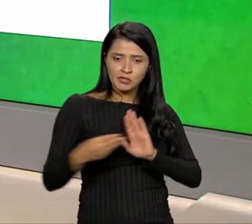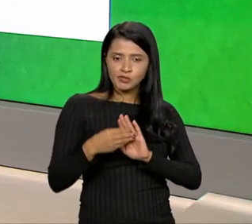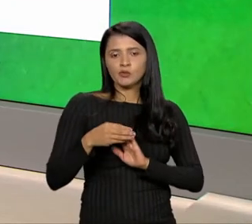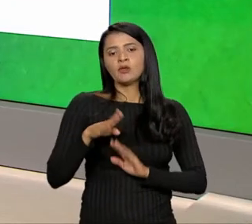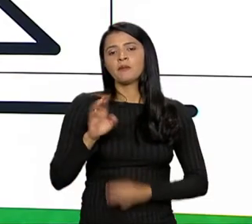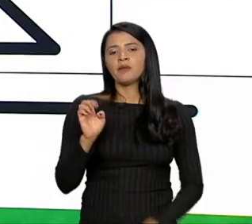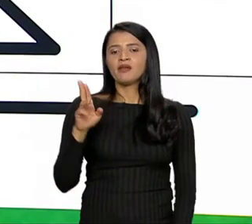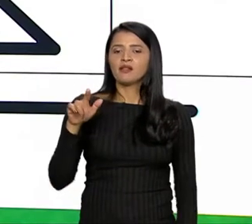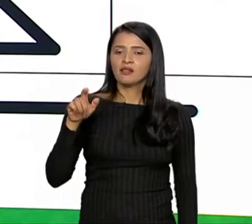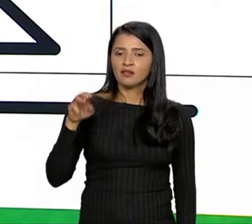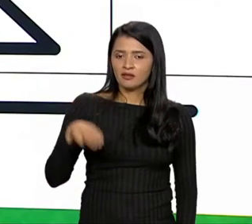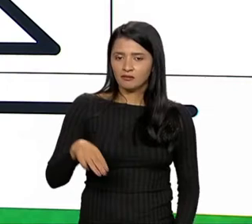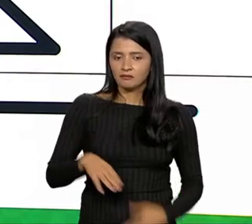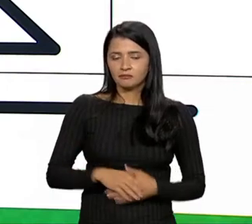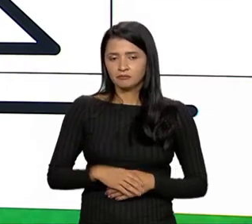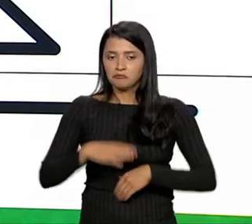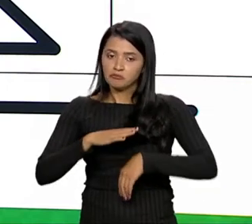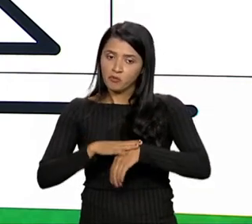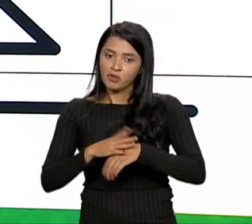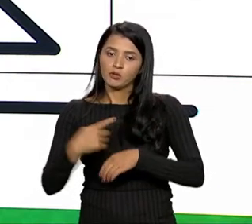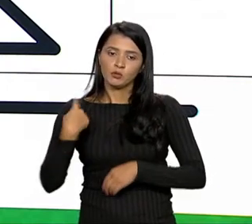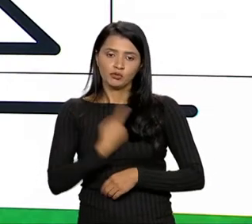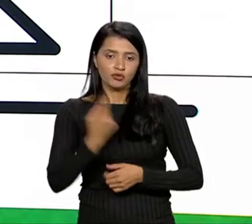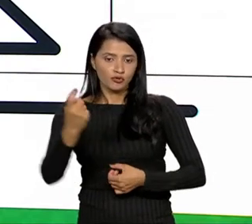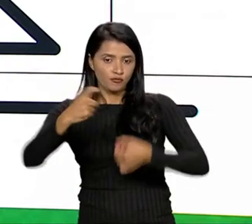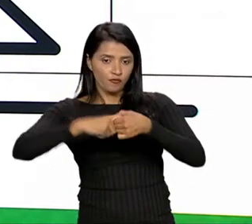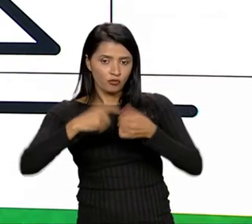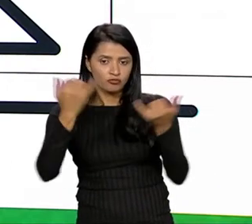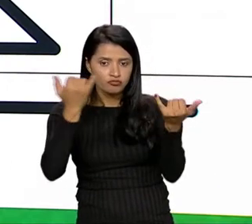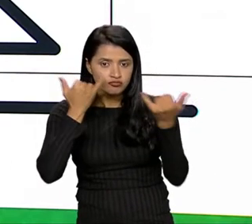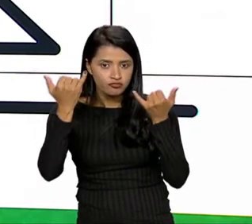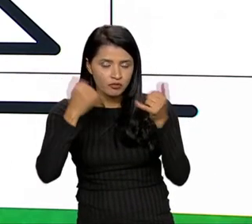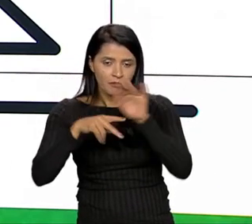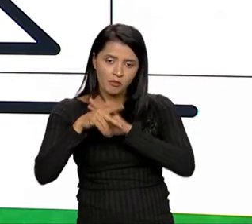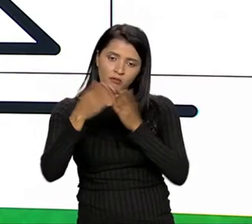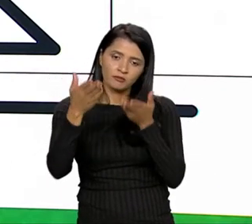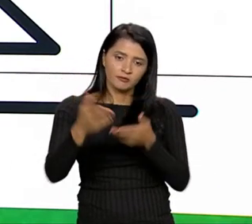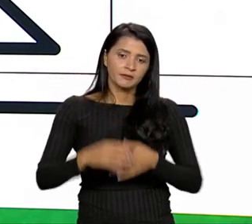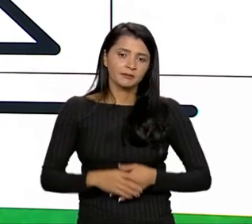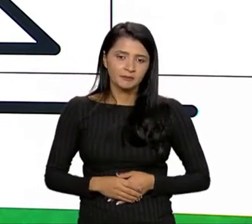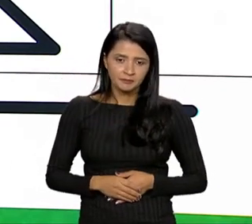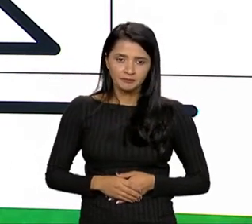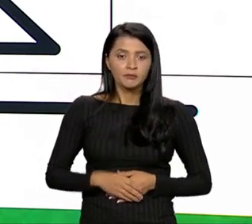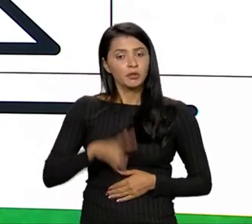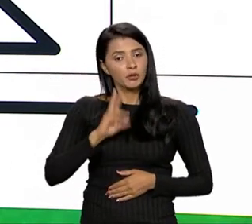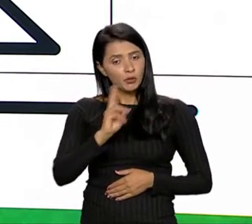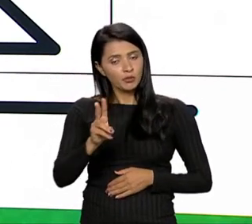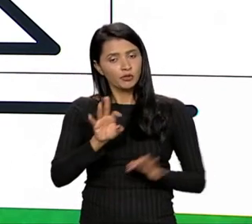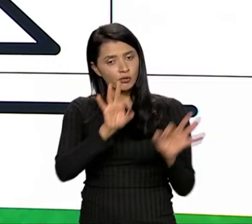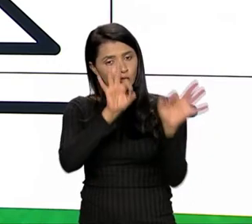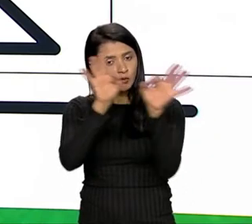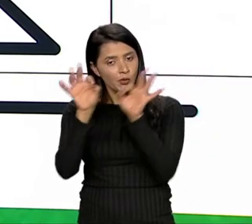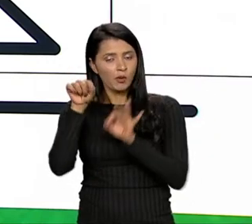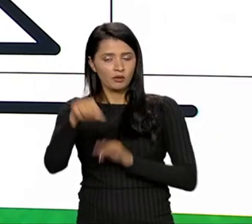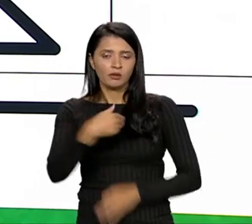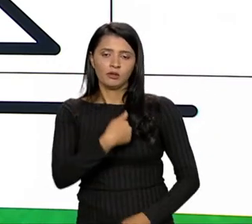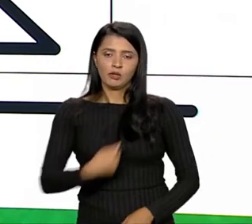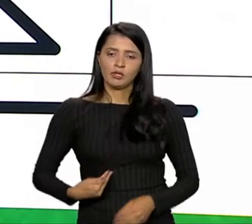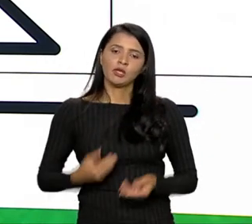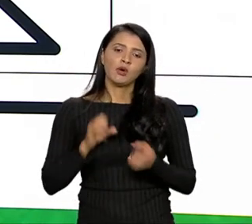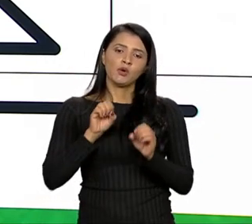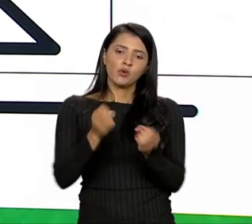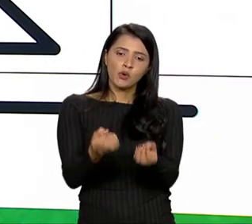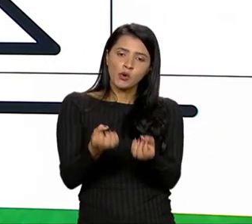em Belém. A qualquer momento, nós voltamos com mais informações para você. Então, continue ligado aqui no Canal